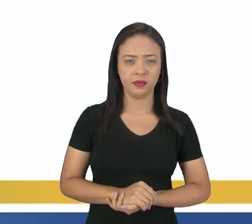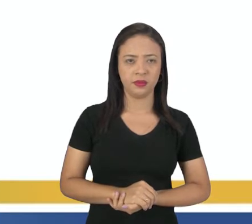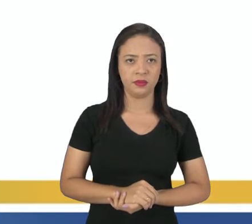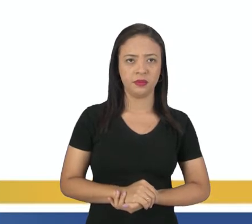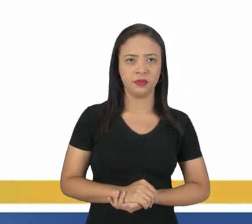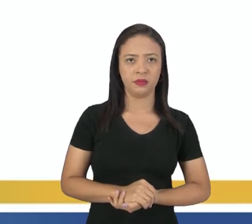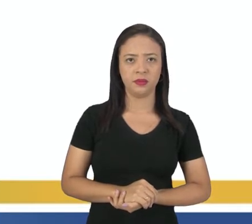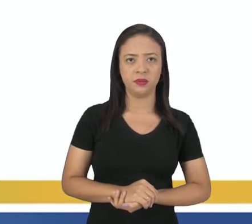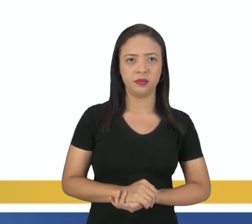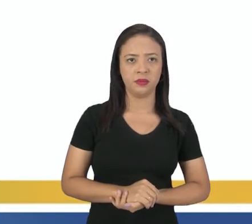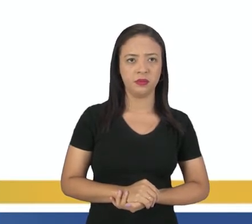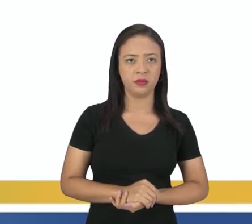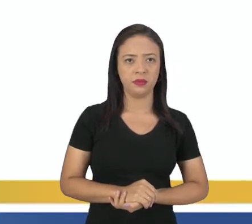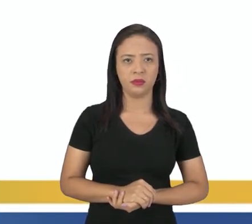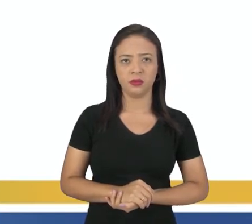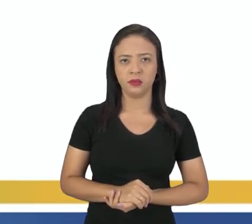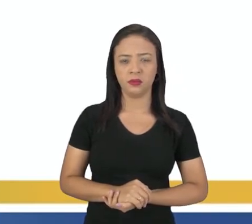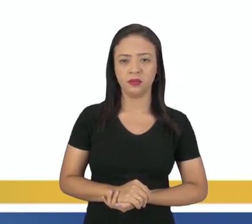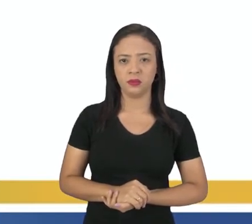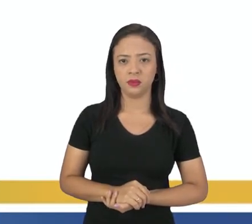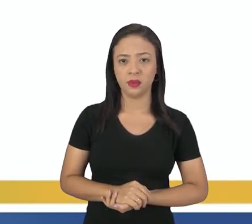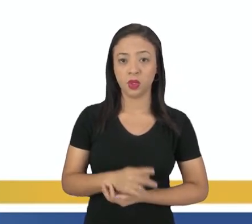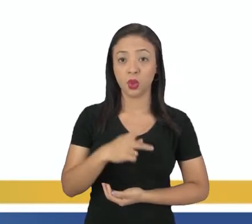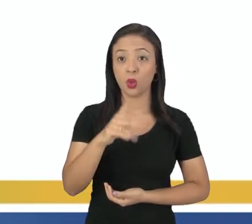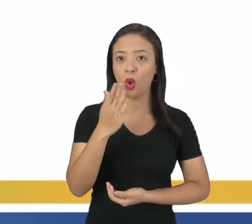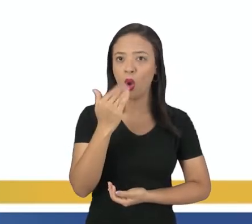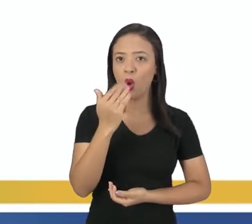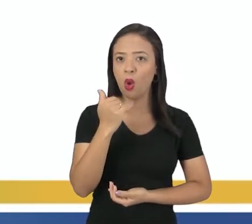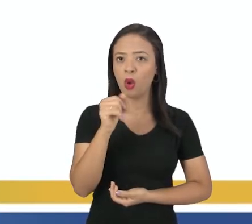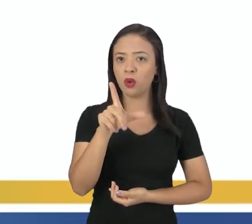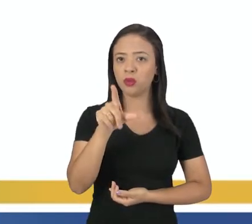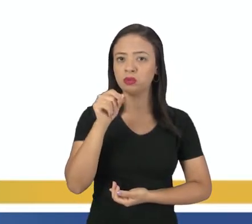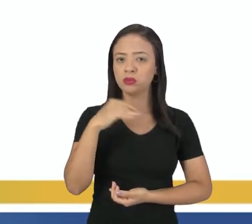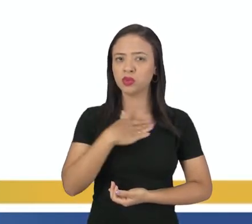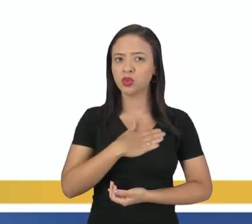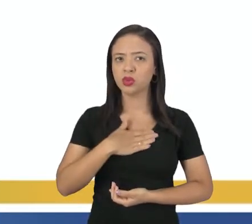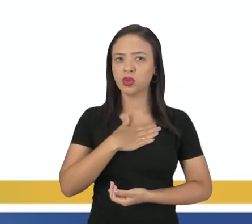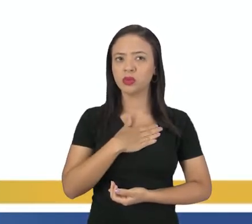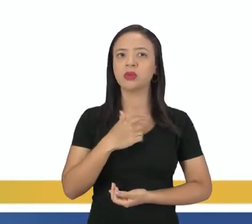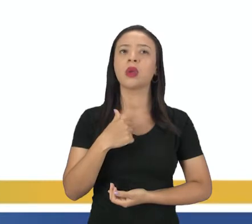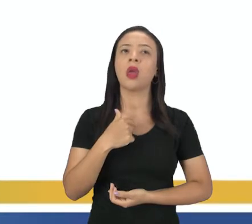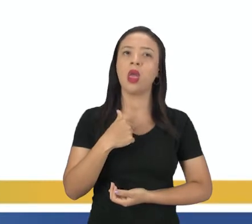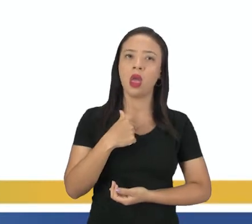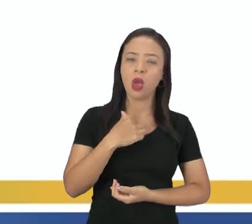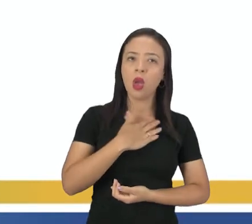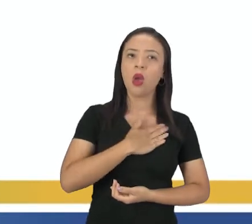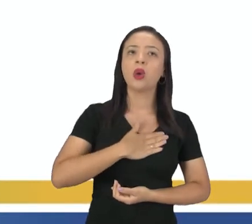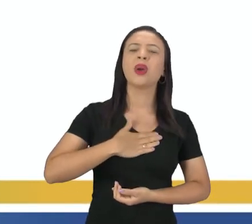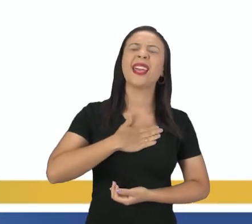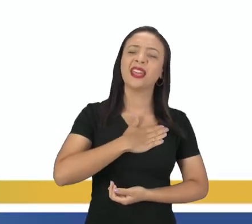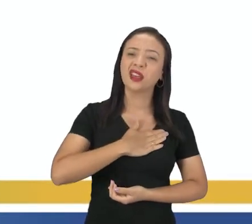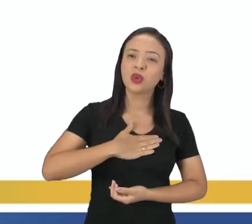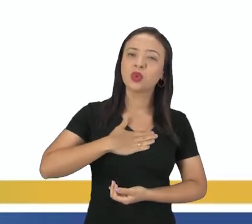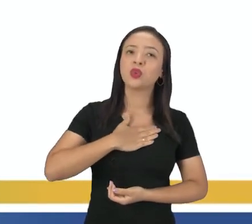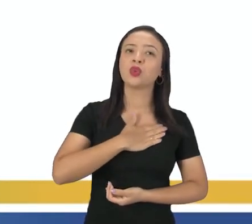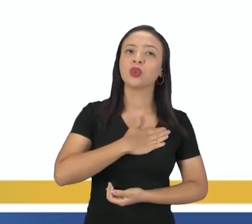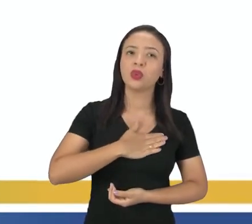é a comida favorita, preferida? Ah, me gusta la paella. Ou seja, qual é a tua comida